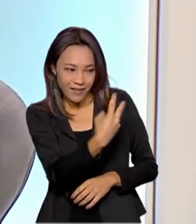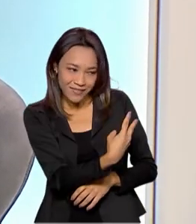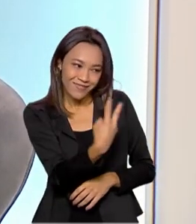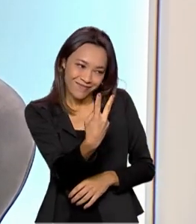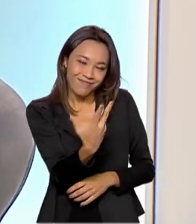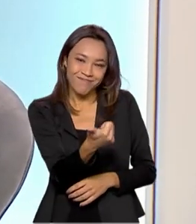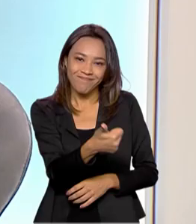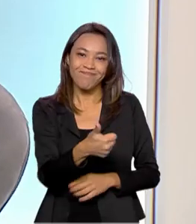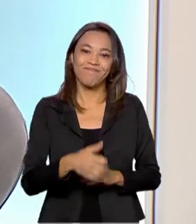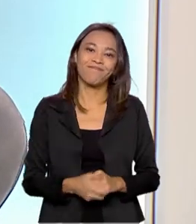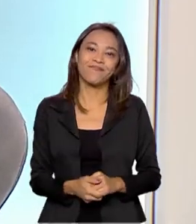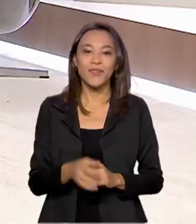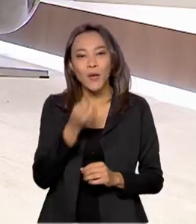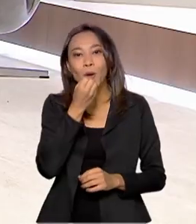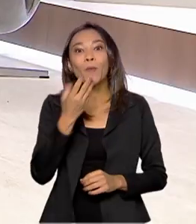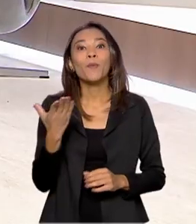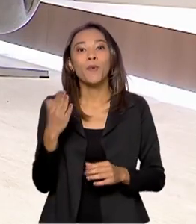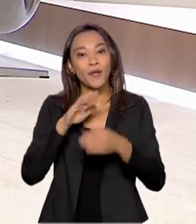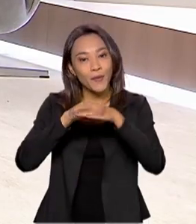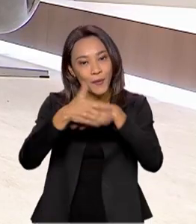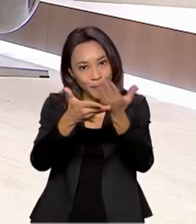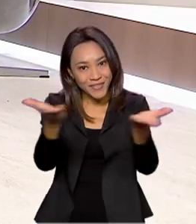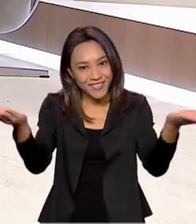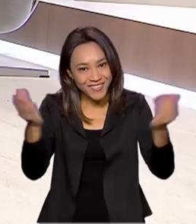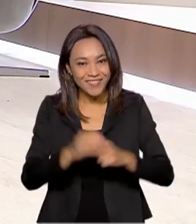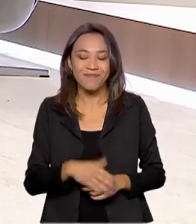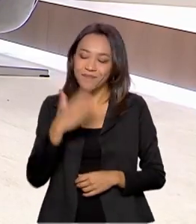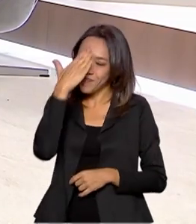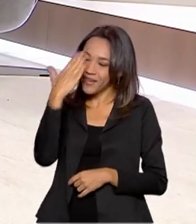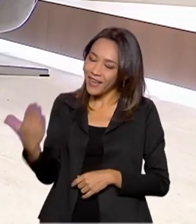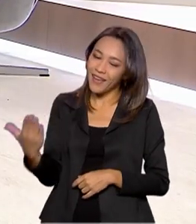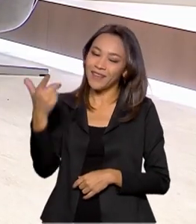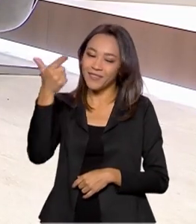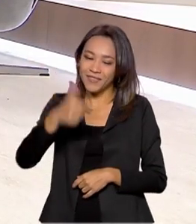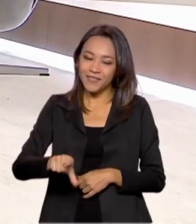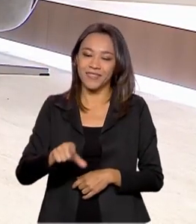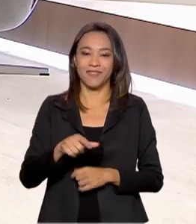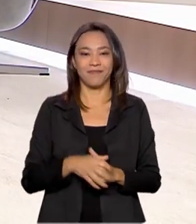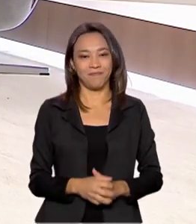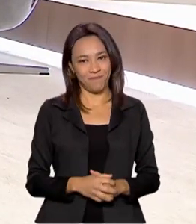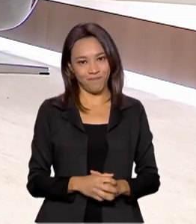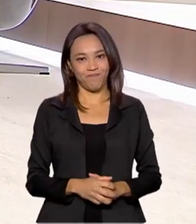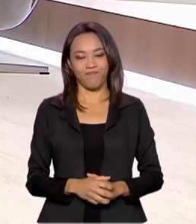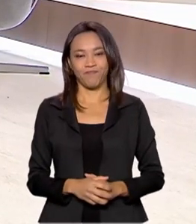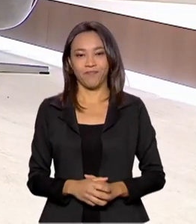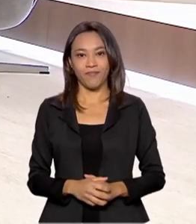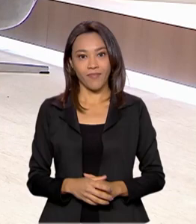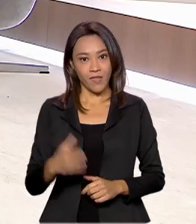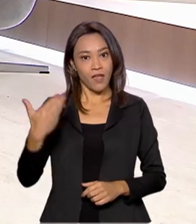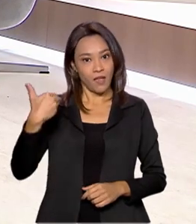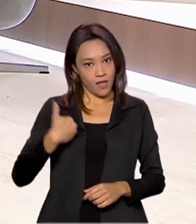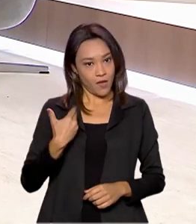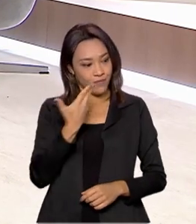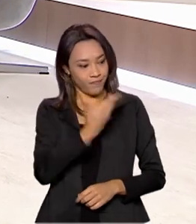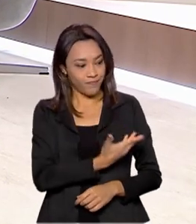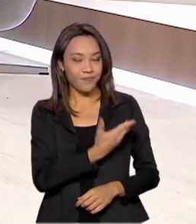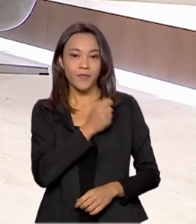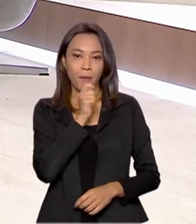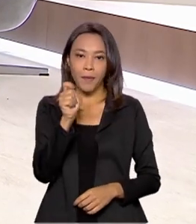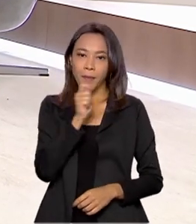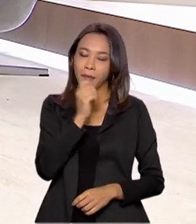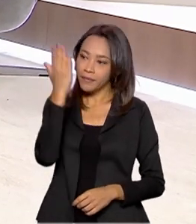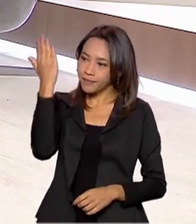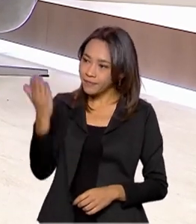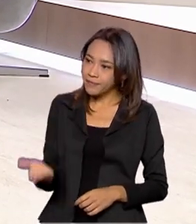Catiúcia. E uma boa noite a todos. Boa noite, obrigada. Mais uma vez, obrigado, Catiúcia. Eu e Catiúcia Neri conversamos